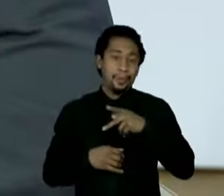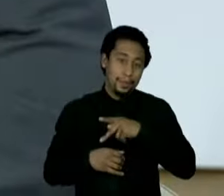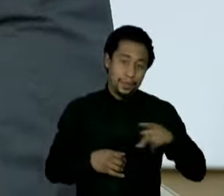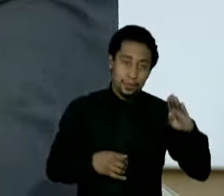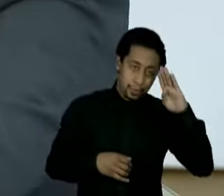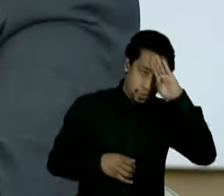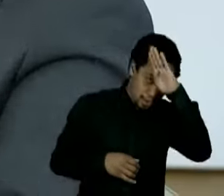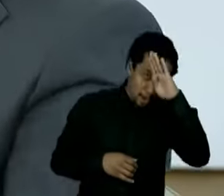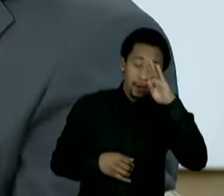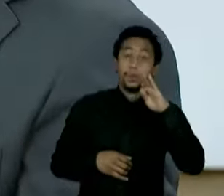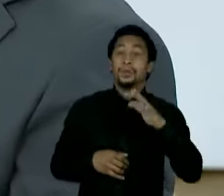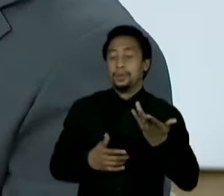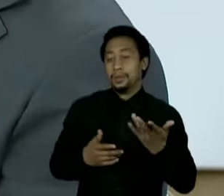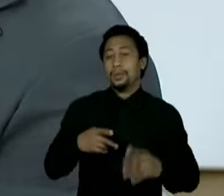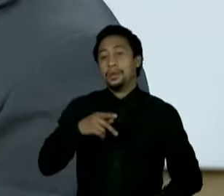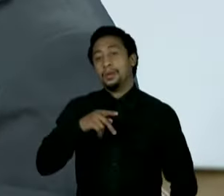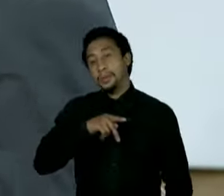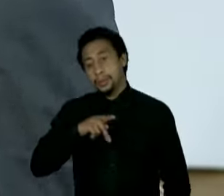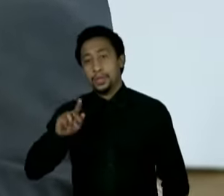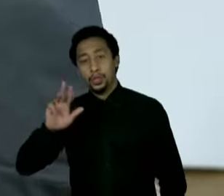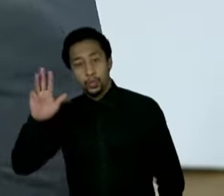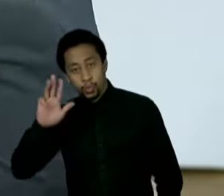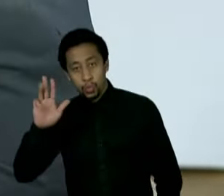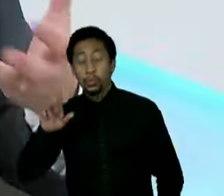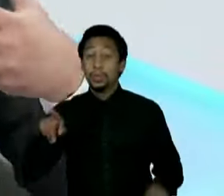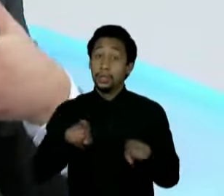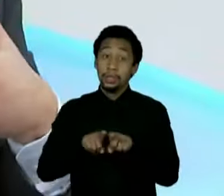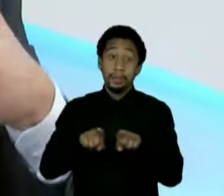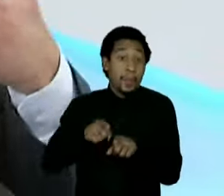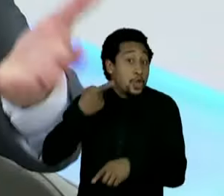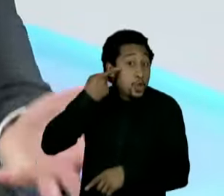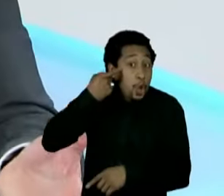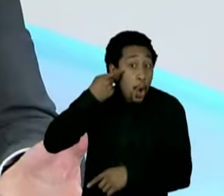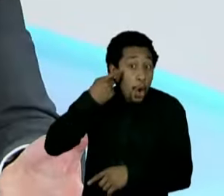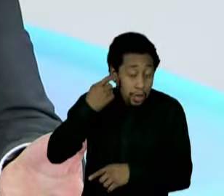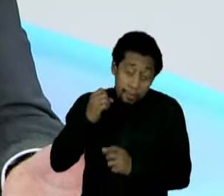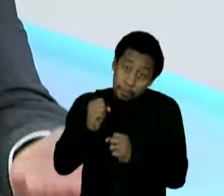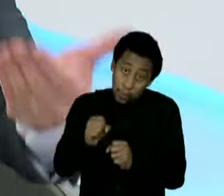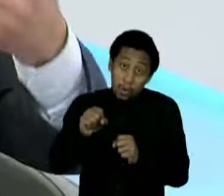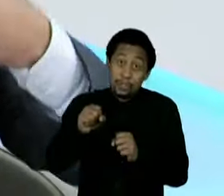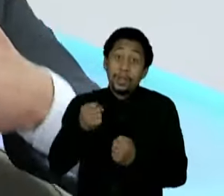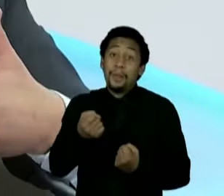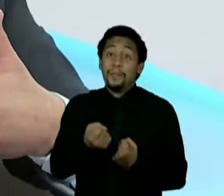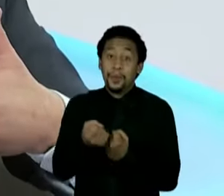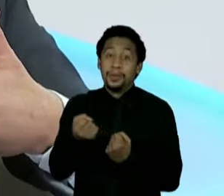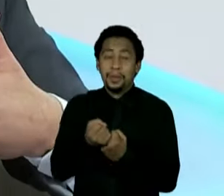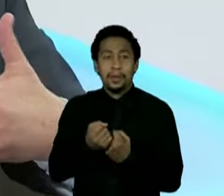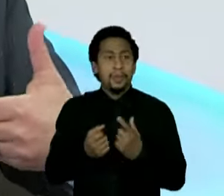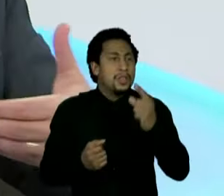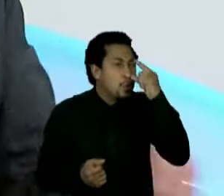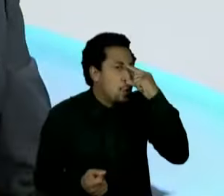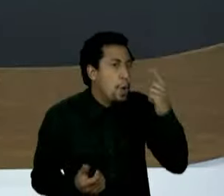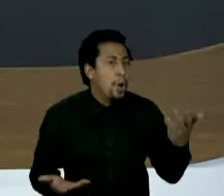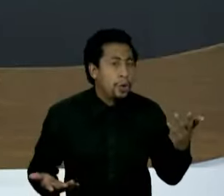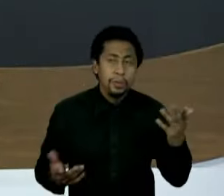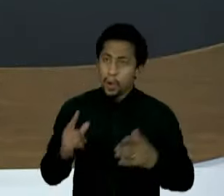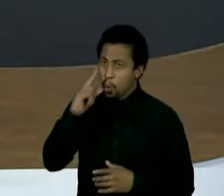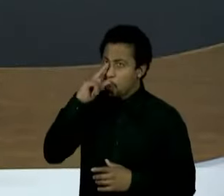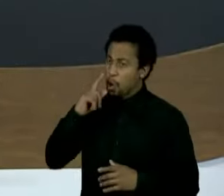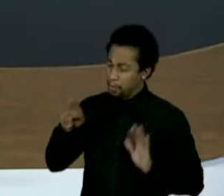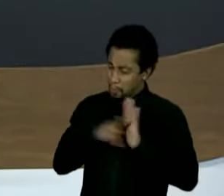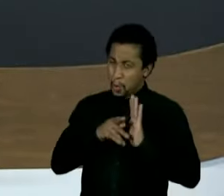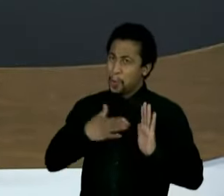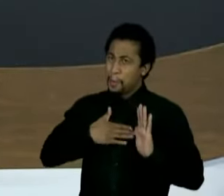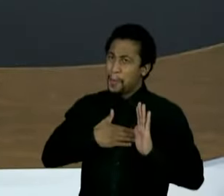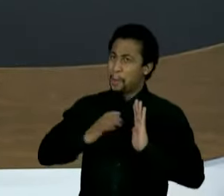candidato do Dória. E o senhor não é do Alckmin? Não, o Alckmin é muito mais meu do que o dele, né? Porque o Alckmin é quem entrou no meu partido. Mas o senhor foi vice